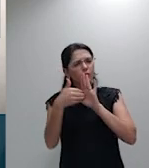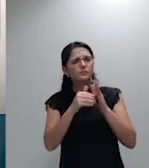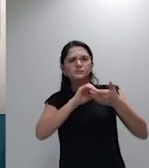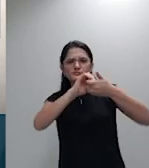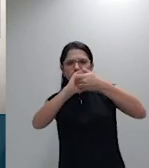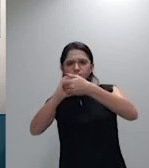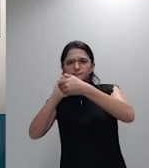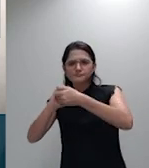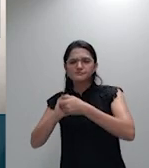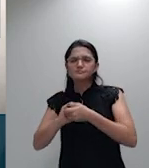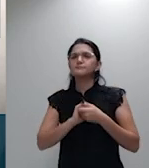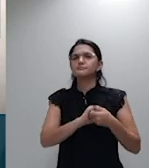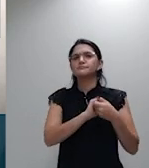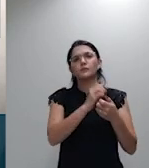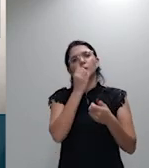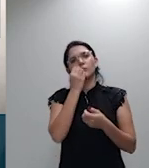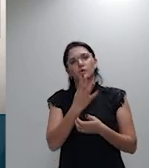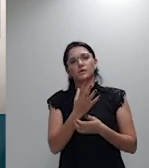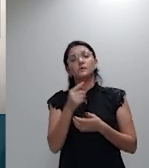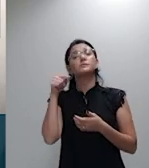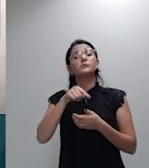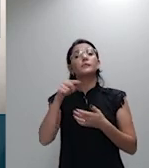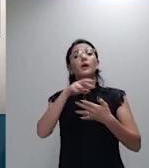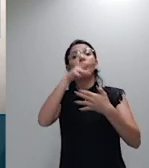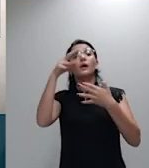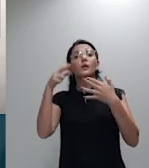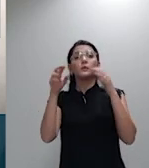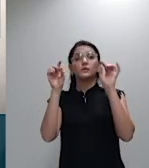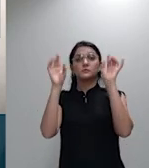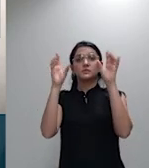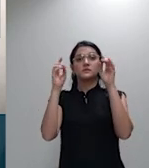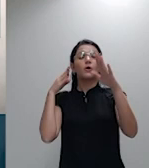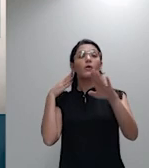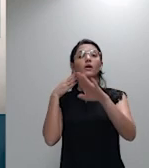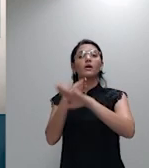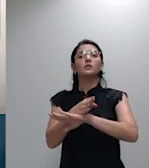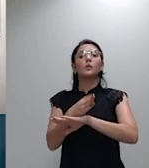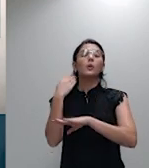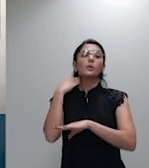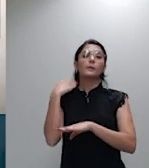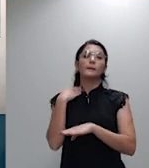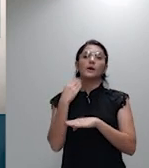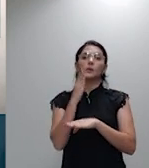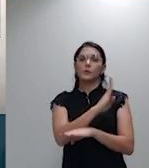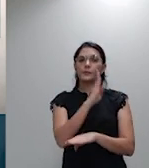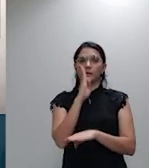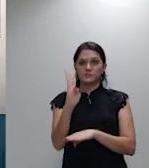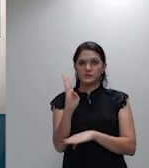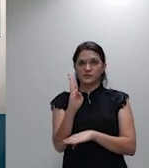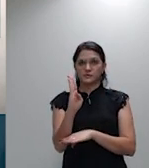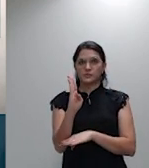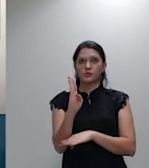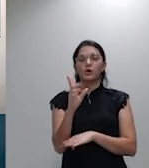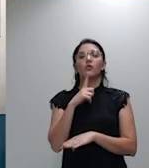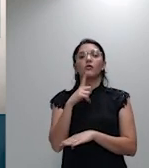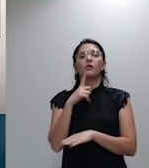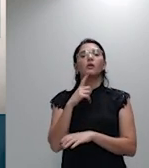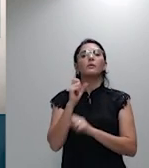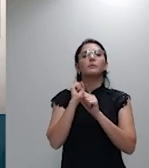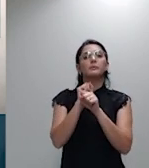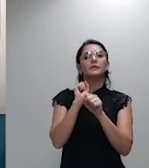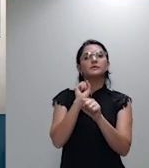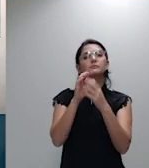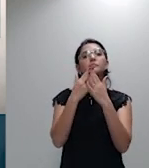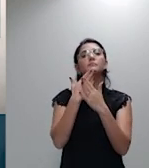-se de recurso especial interposto pelo Banco do Brasil, admitido com efeito suspensivo e ora afetado ao rito do artigo